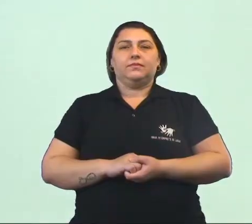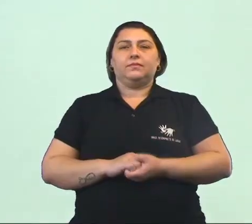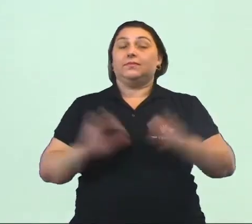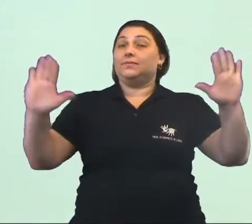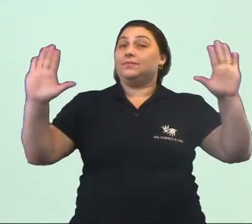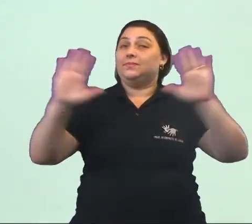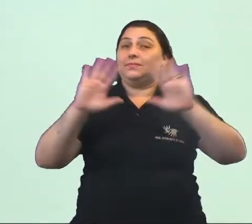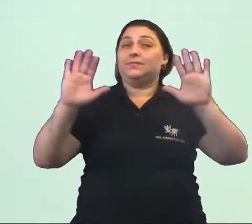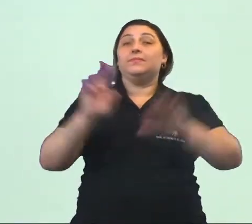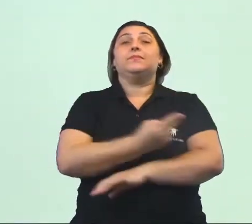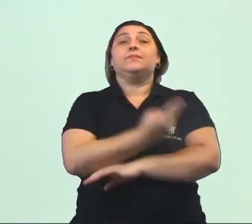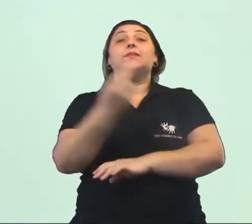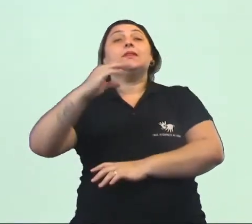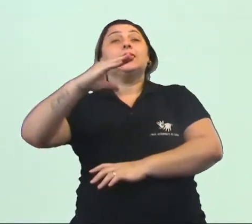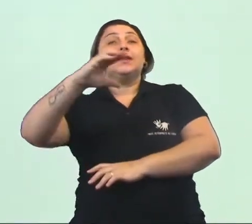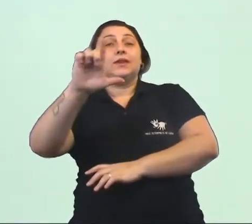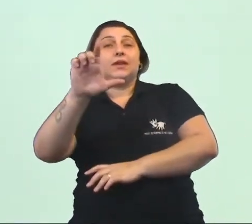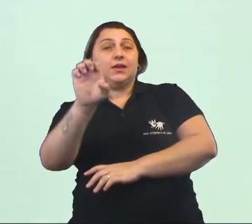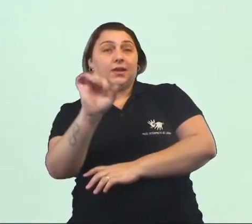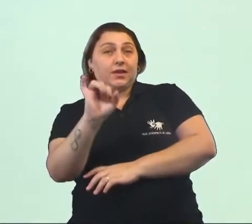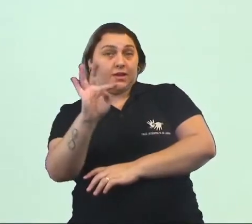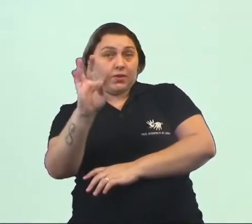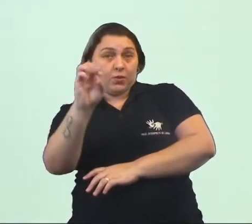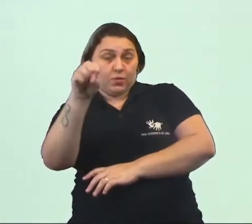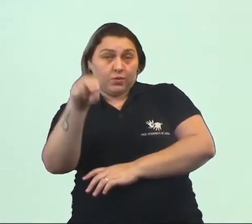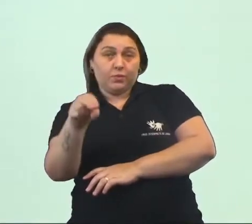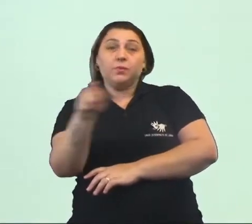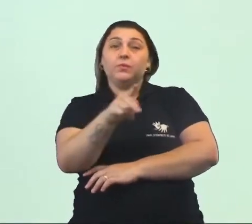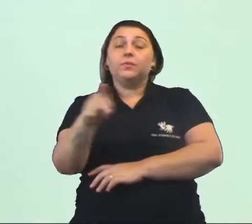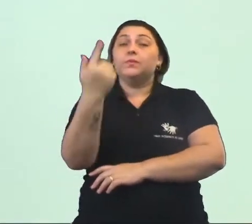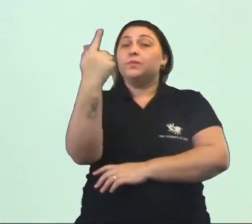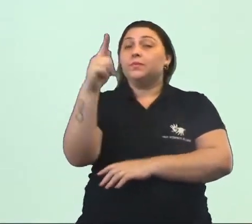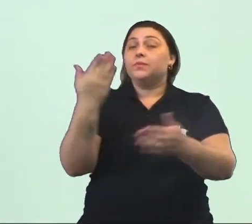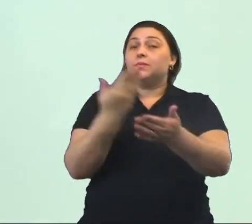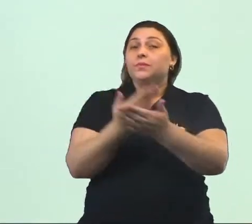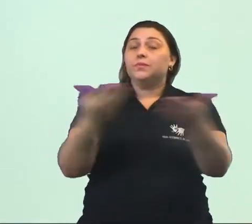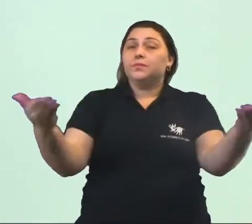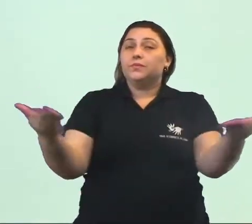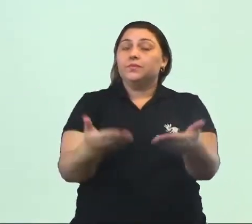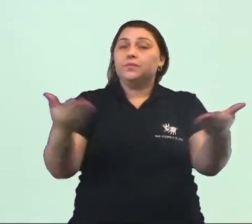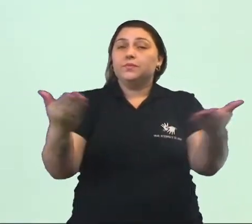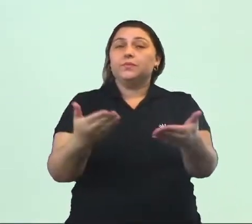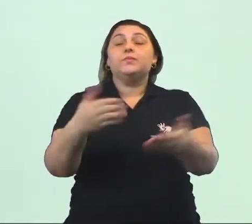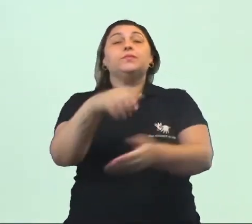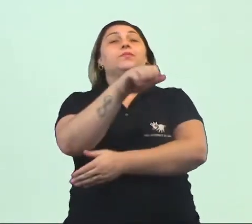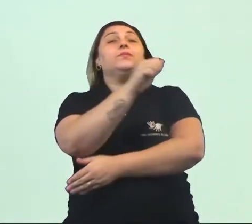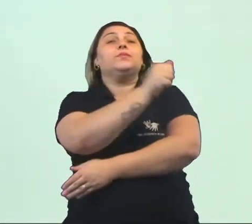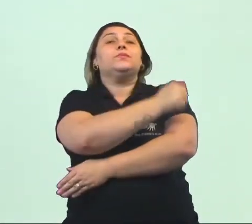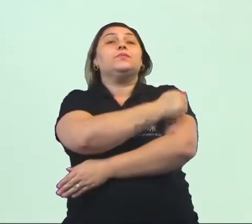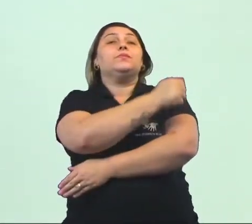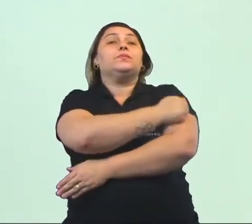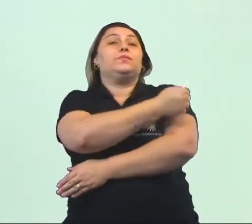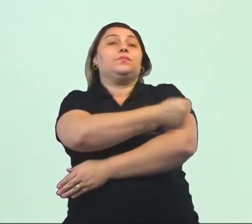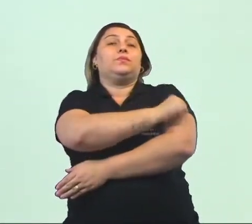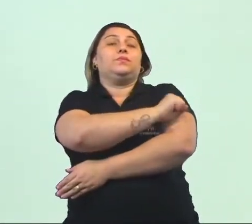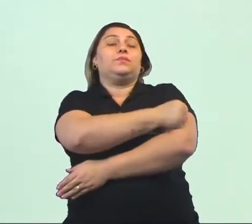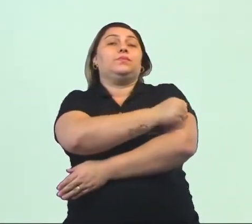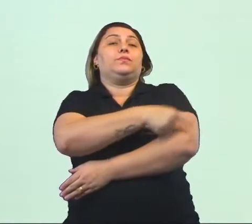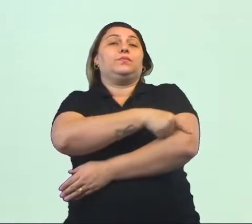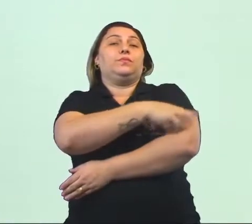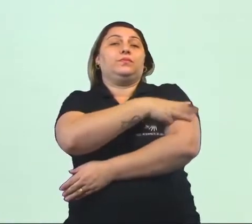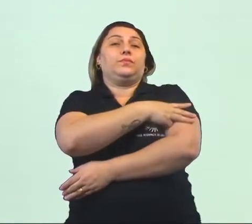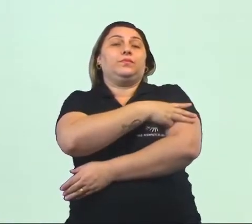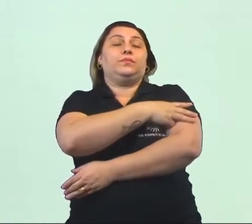Olá, meu nome é Cleio Tamaral, professor de Geografia, e o nosso estudo de hoje é voltado para os alunos do oitavo ano do